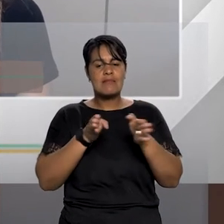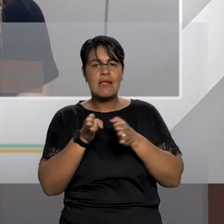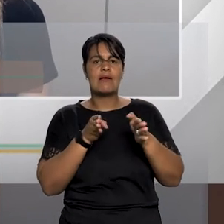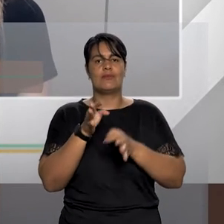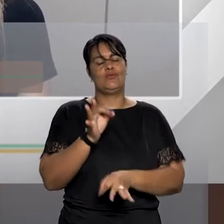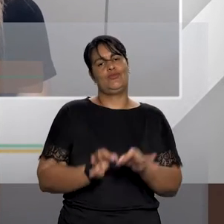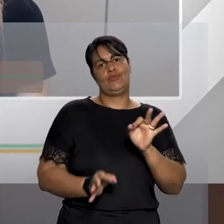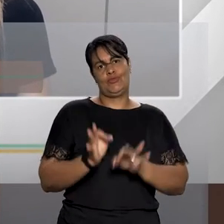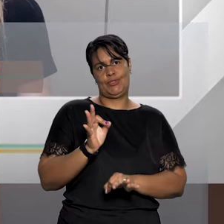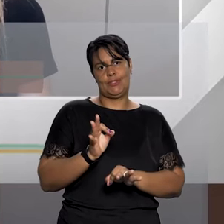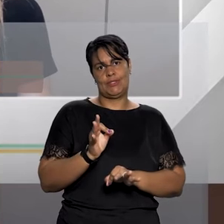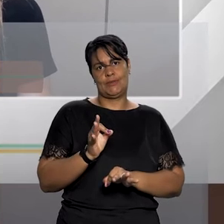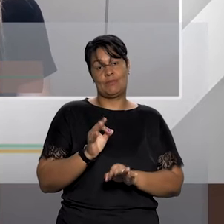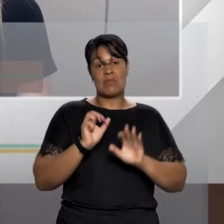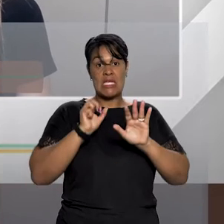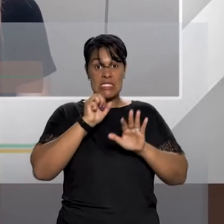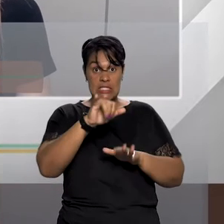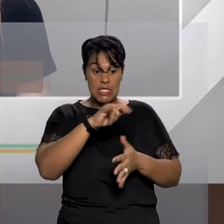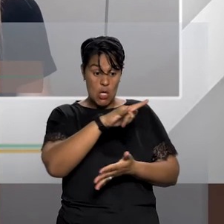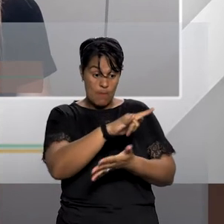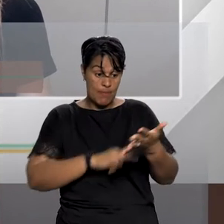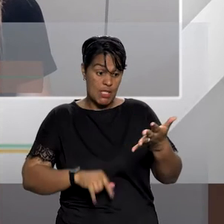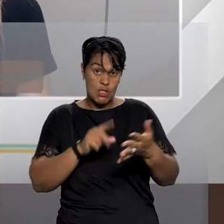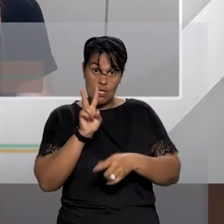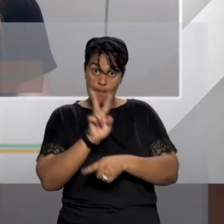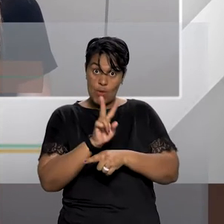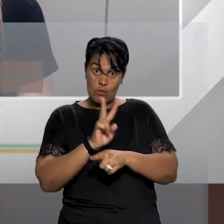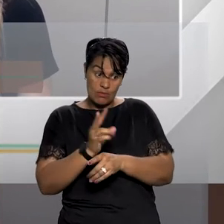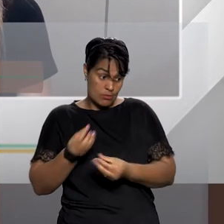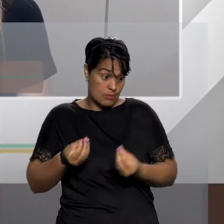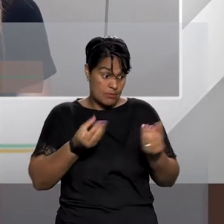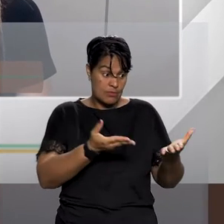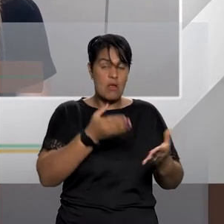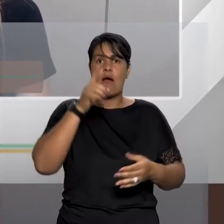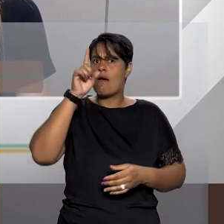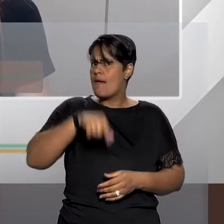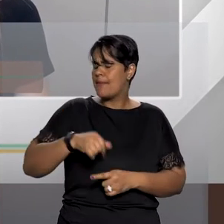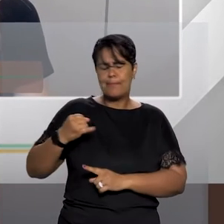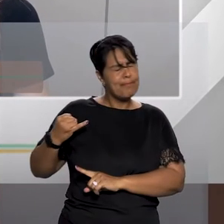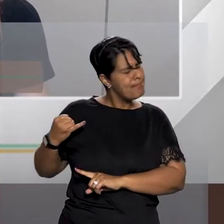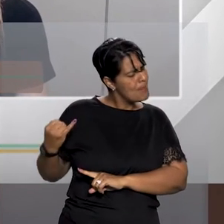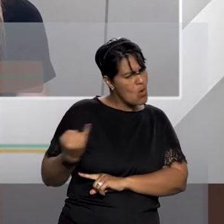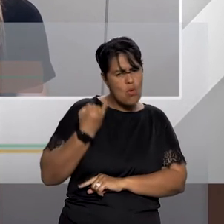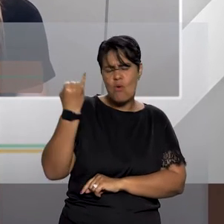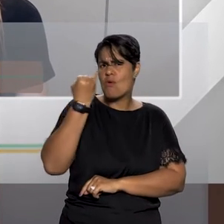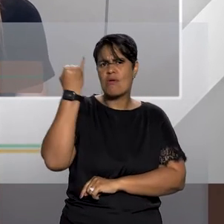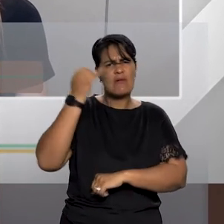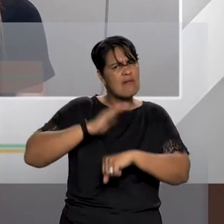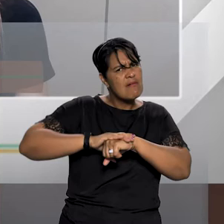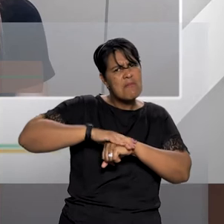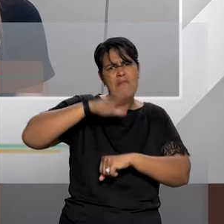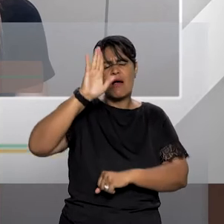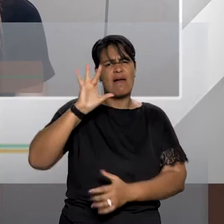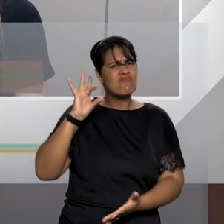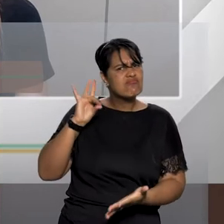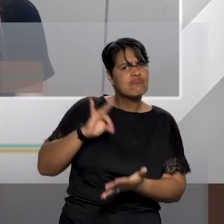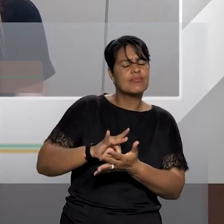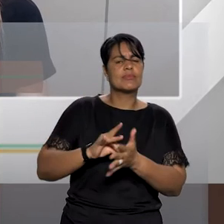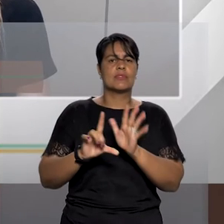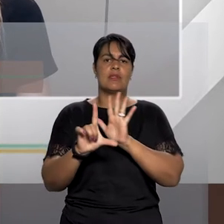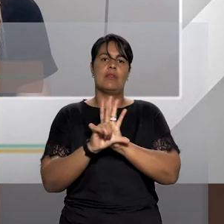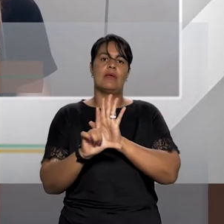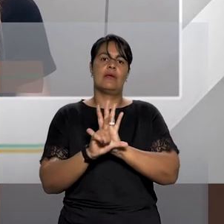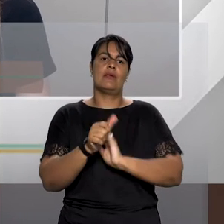medida protetiva é uma esfera imprescindível de efetividade da lei 11.340.